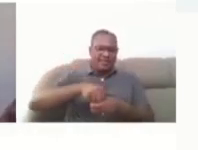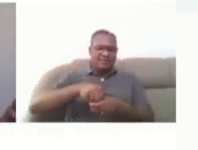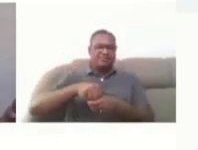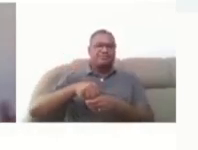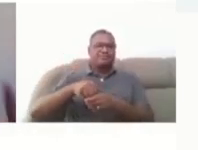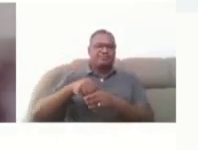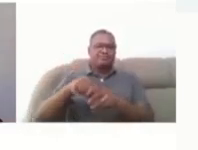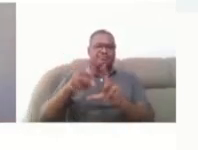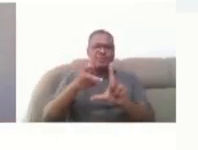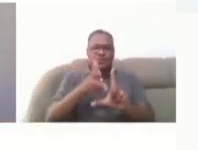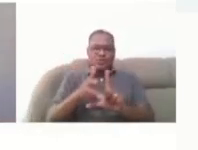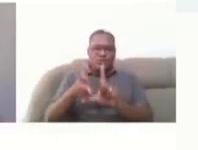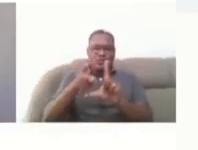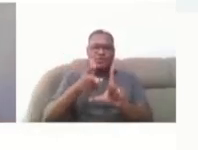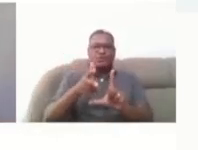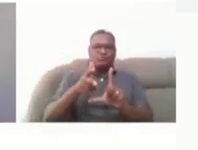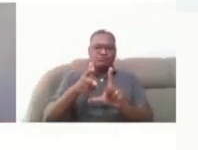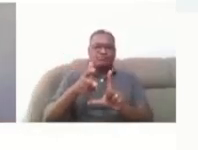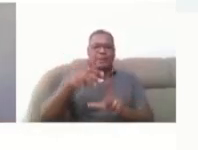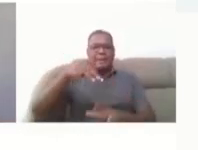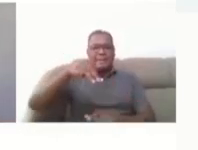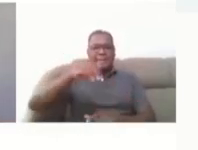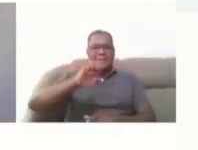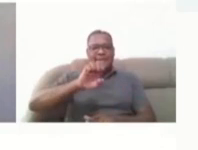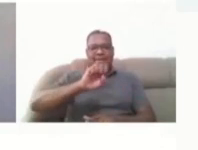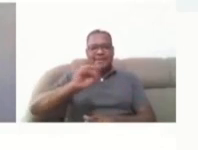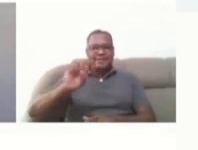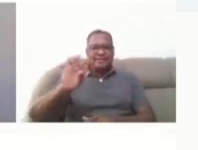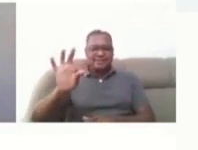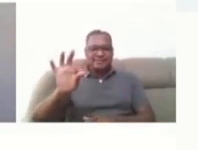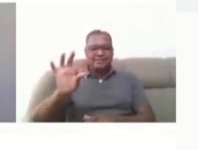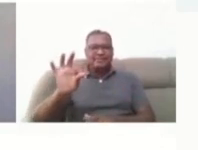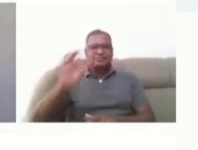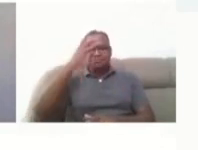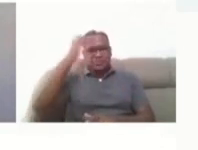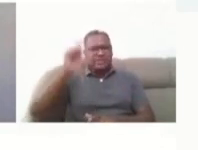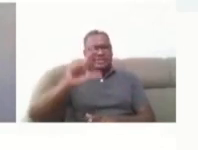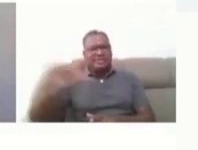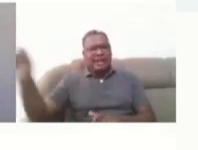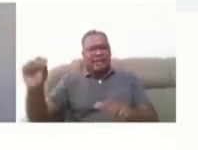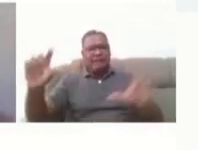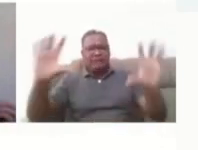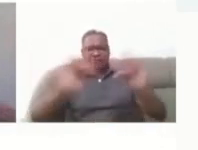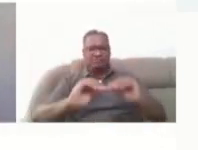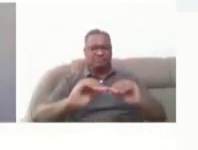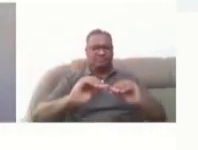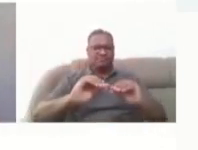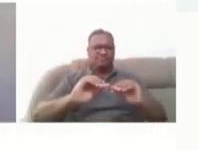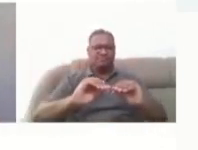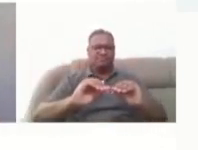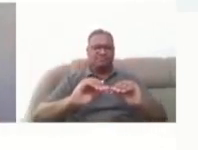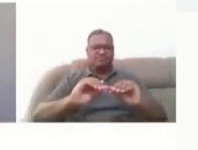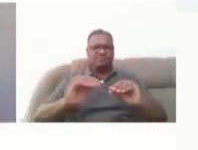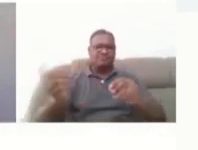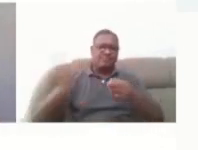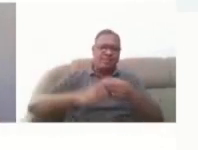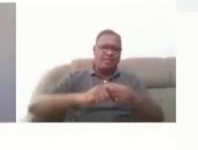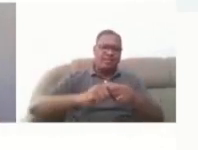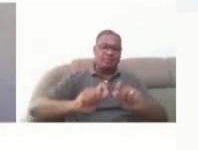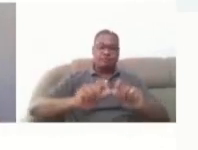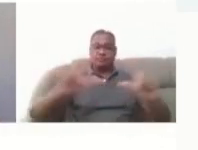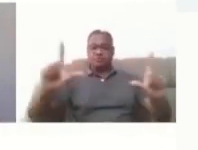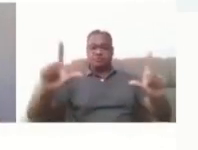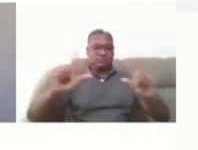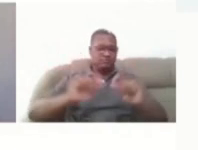que entra ou sai alguém da sala, muda as janelas. E isso não é muito acessível. Então, é importante explicar para que ele